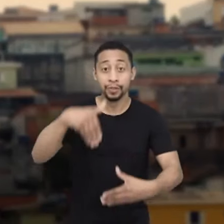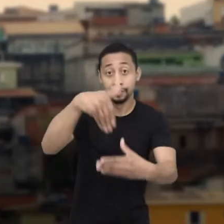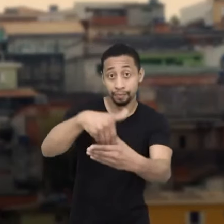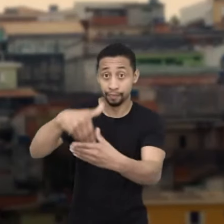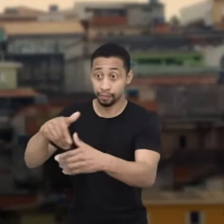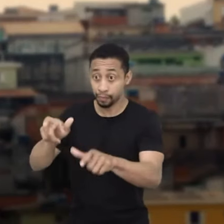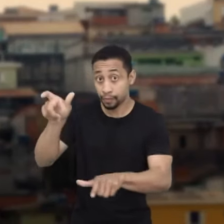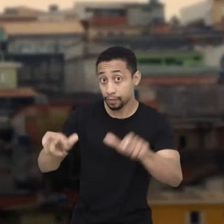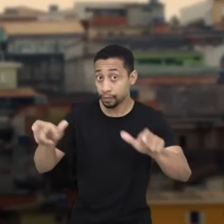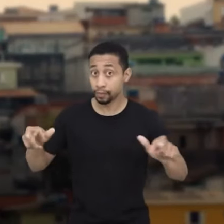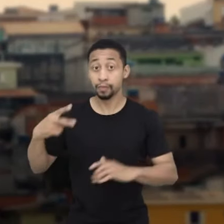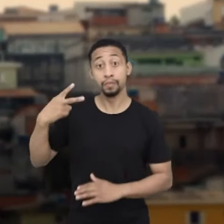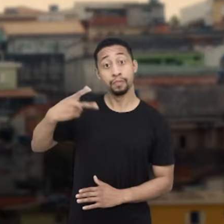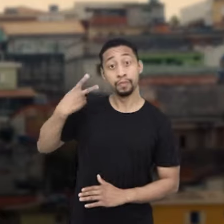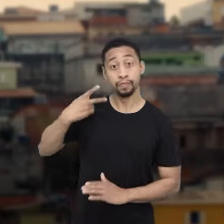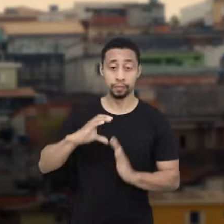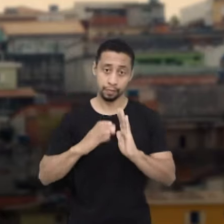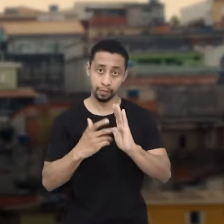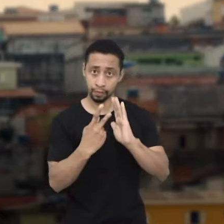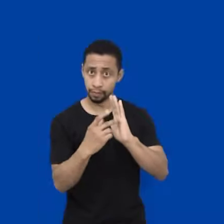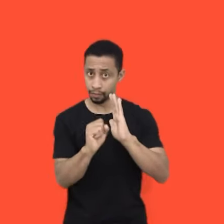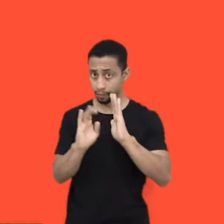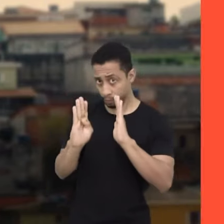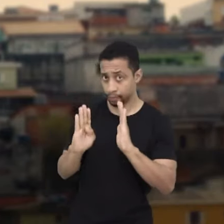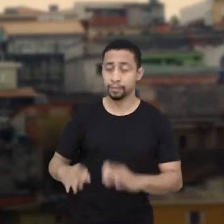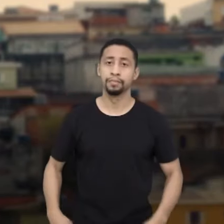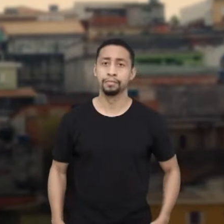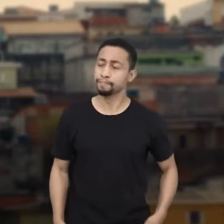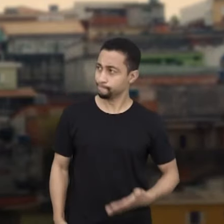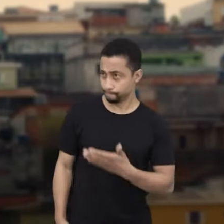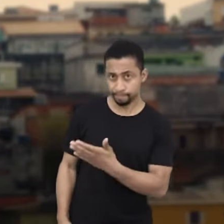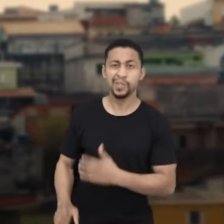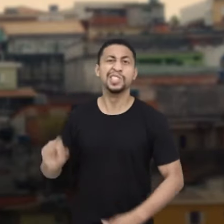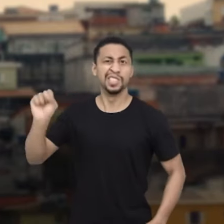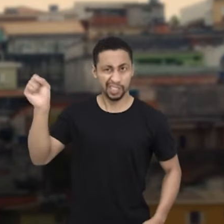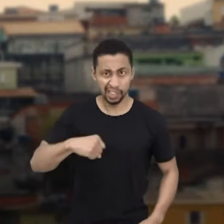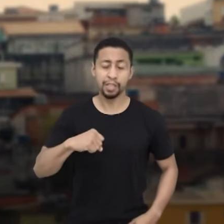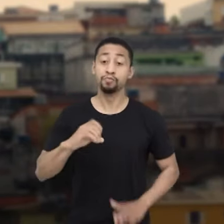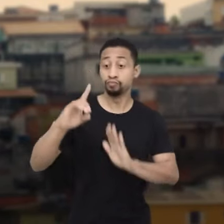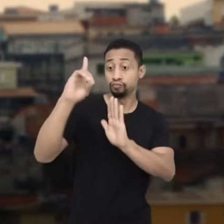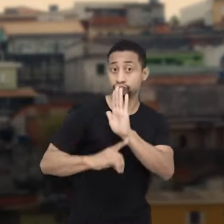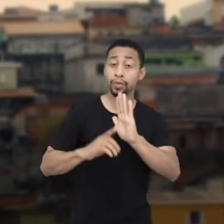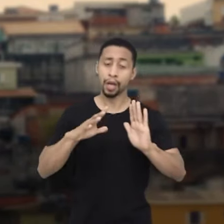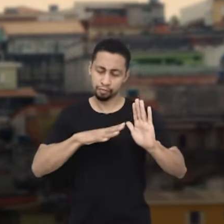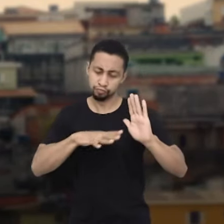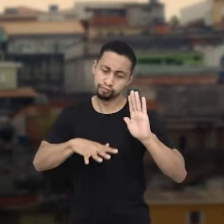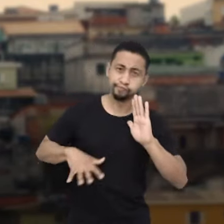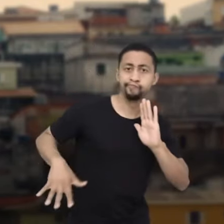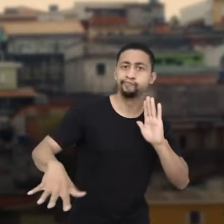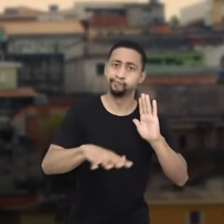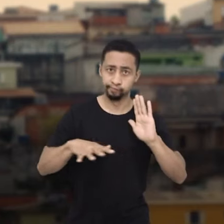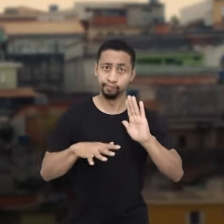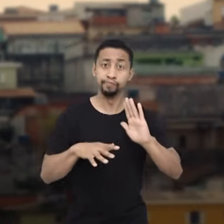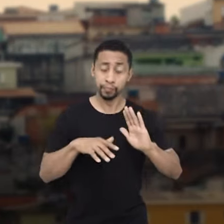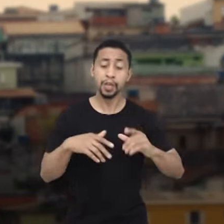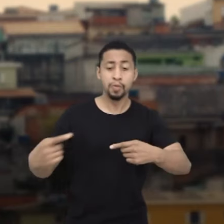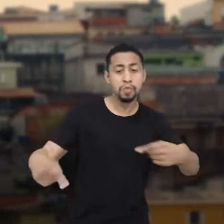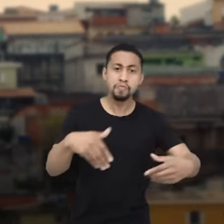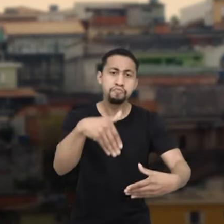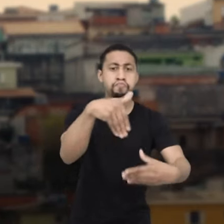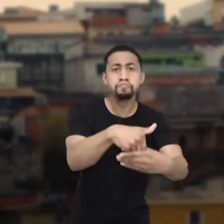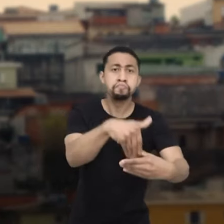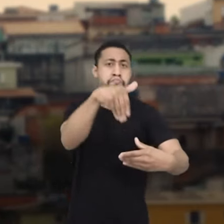Vote nos candidatos a vereador do PSB. Carmen Silva, sim. Pelo direito à cidade. Sem mandato,